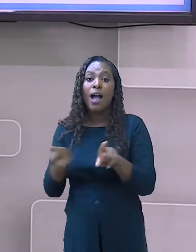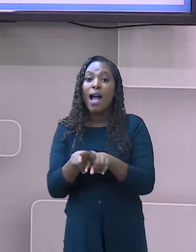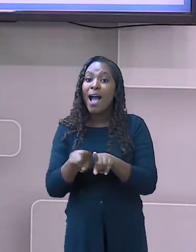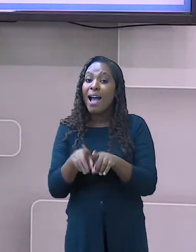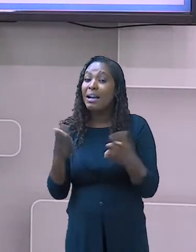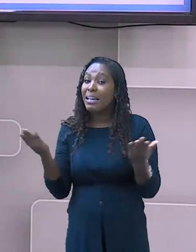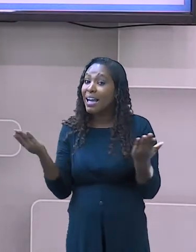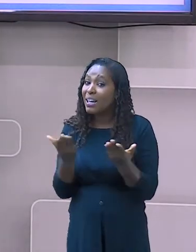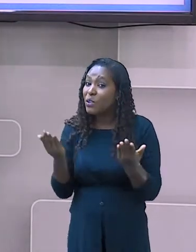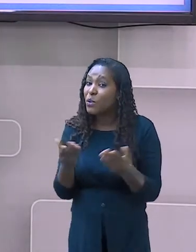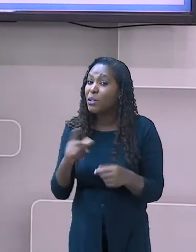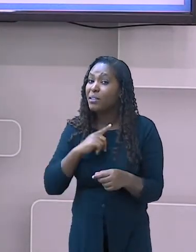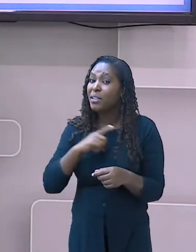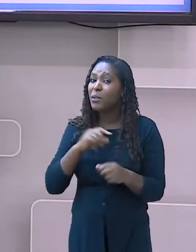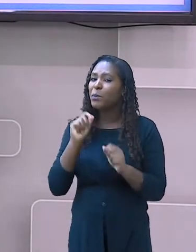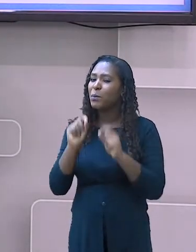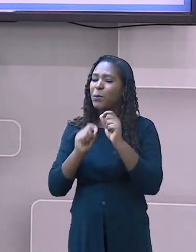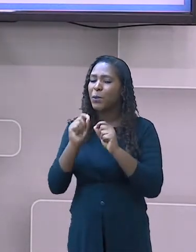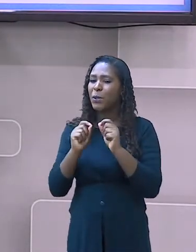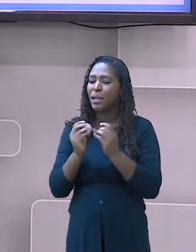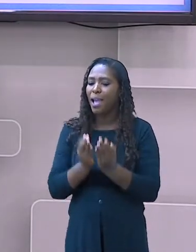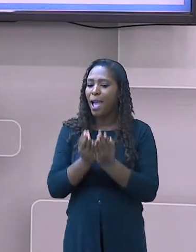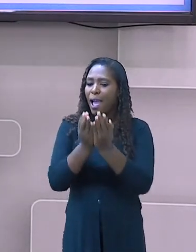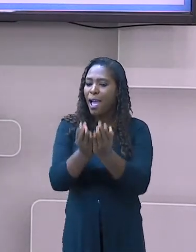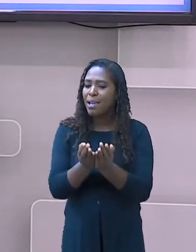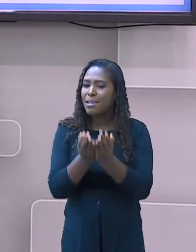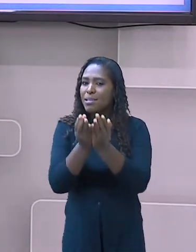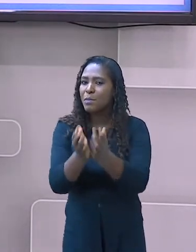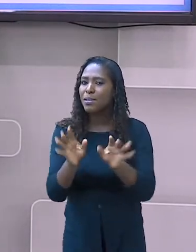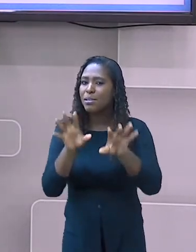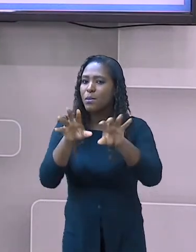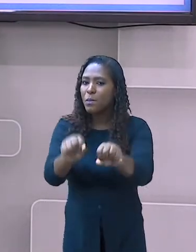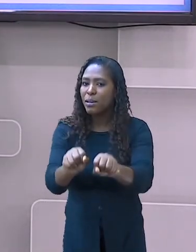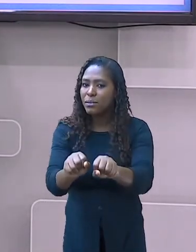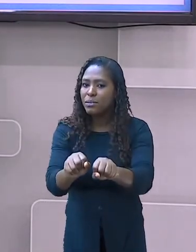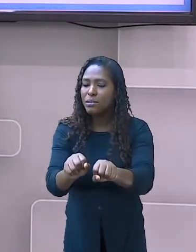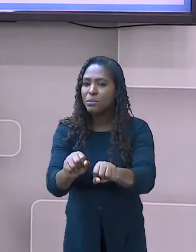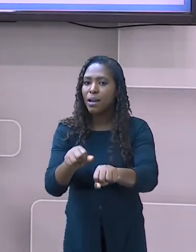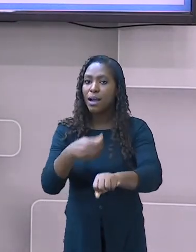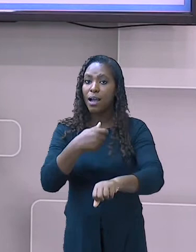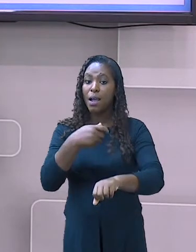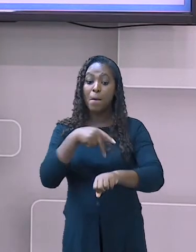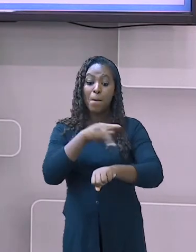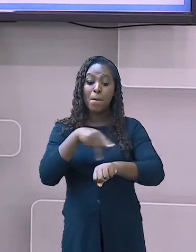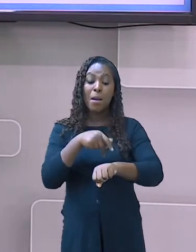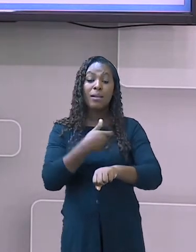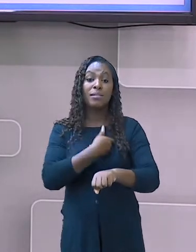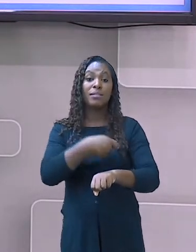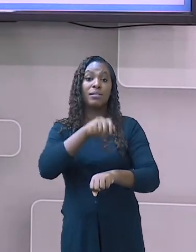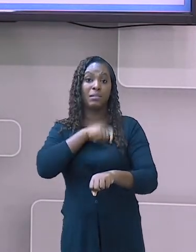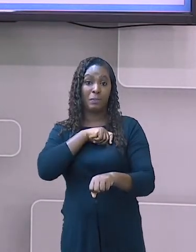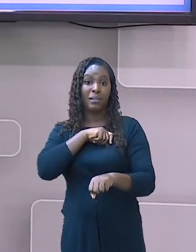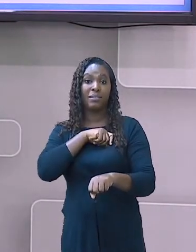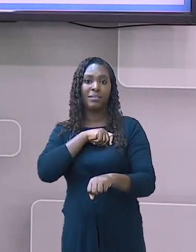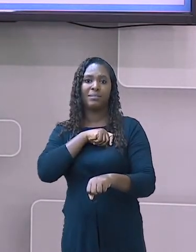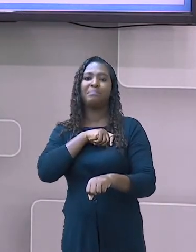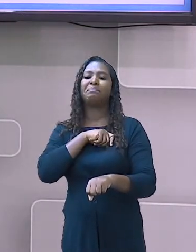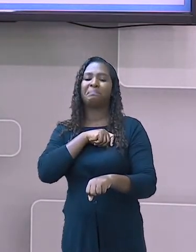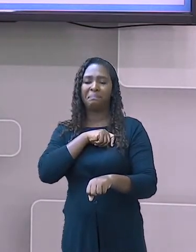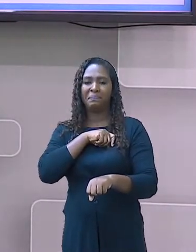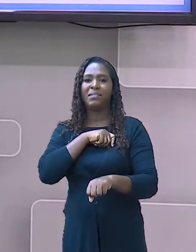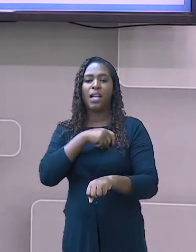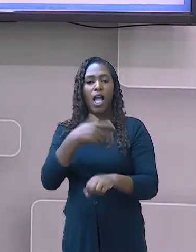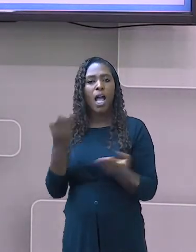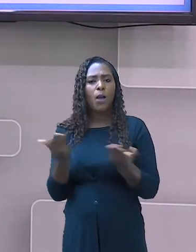Lembra naquele mapinha que eu mostrei a rota de Portugal e a rota da Espanha? Agora vamos ver a da Espanha.